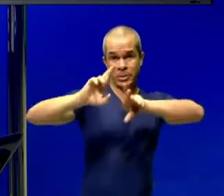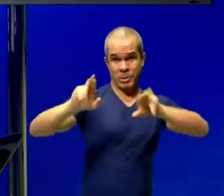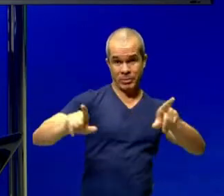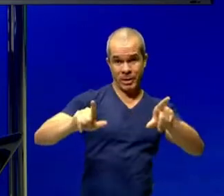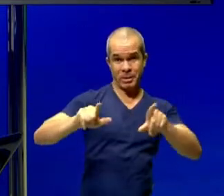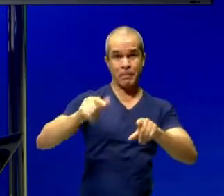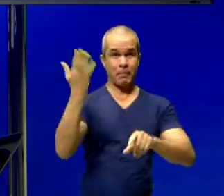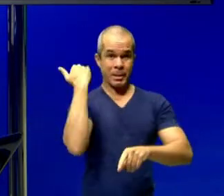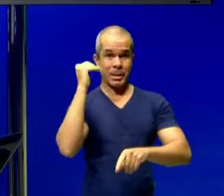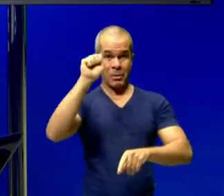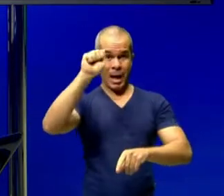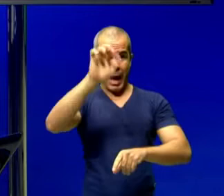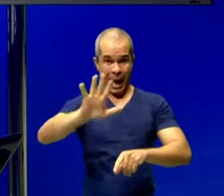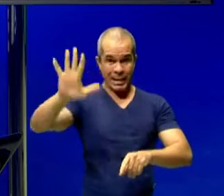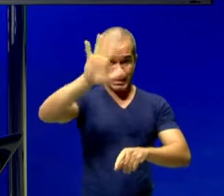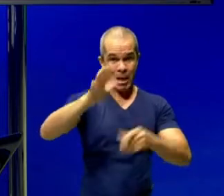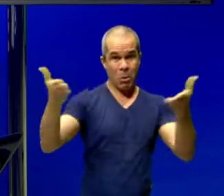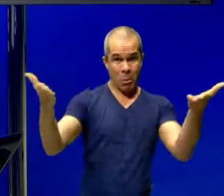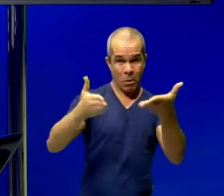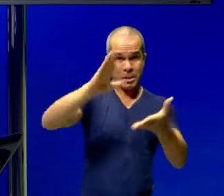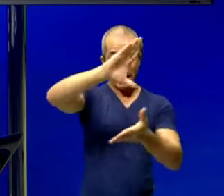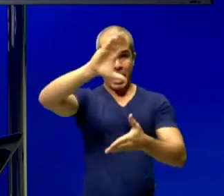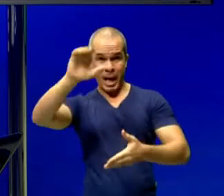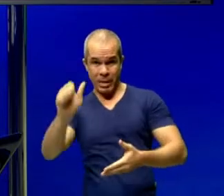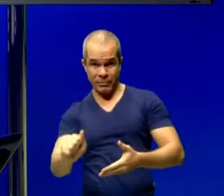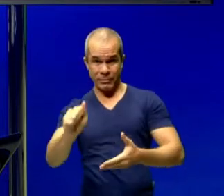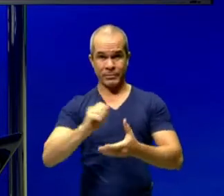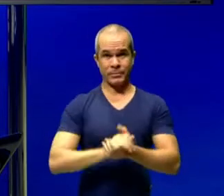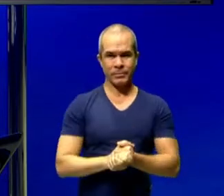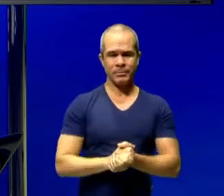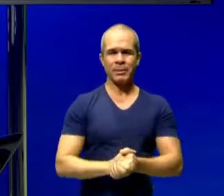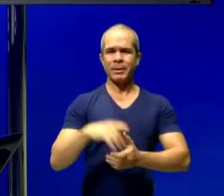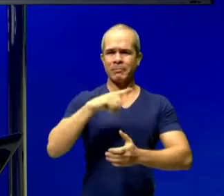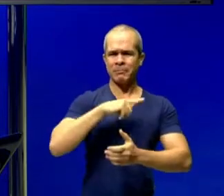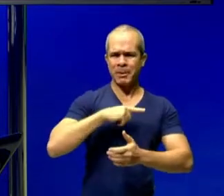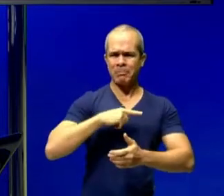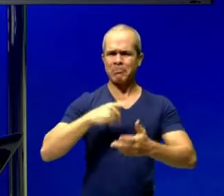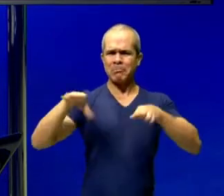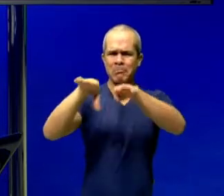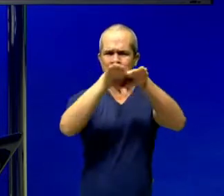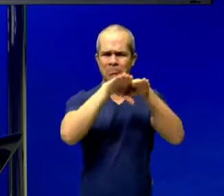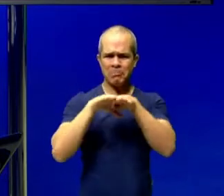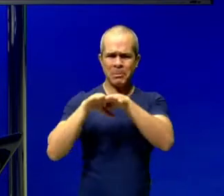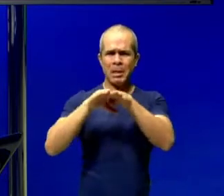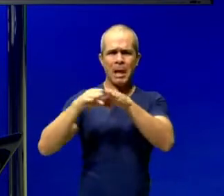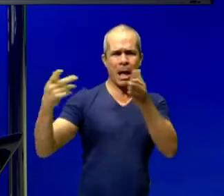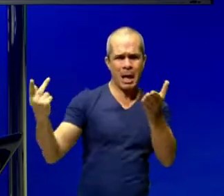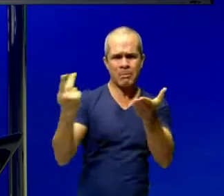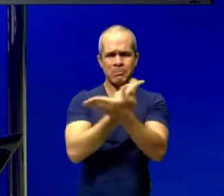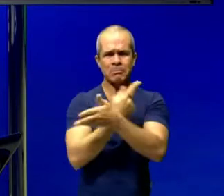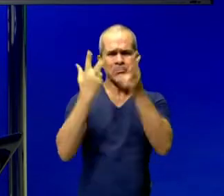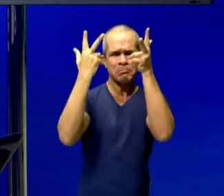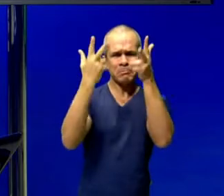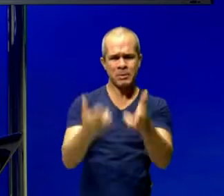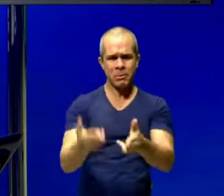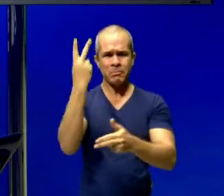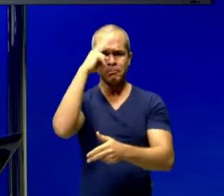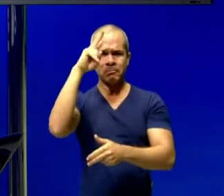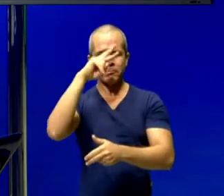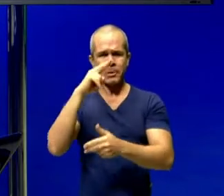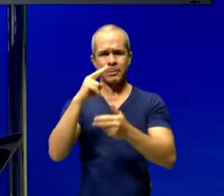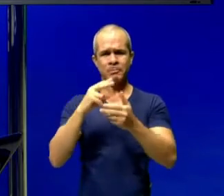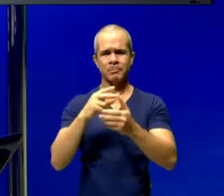ocorreram concomitantemente, dentro da mesma logística histórica,